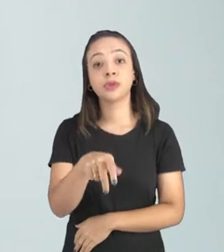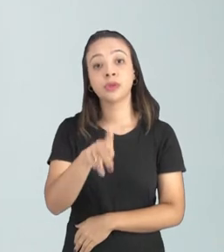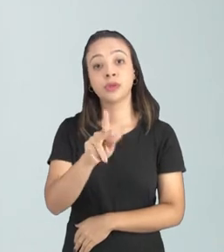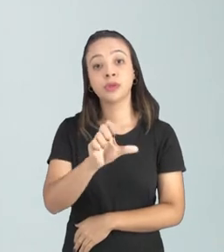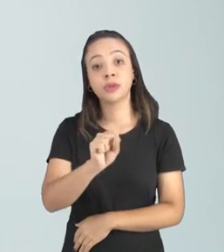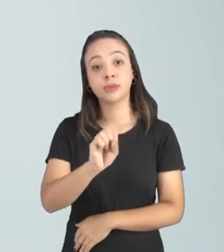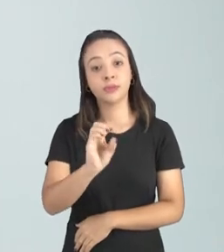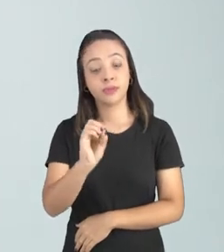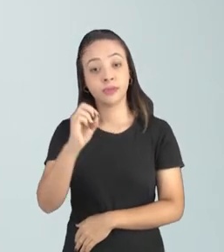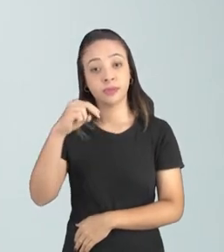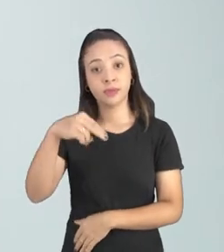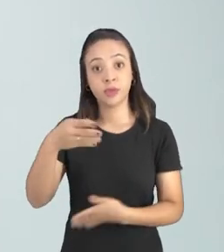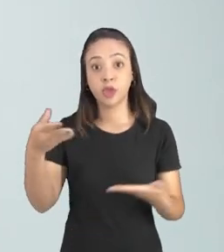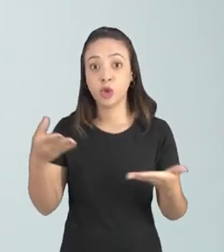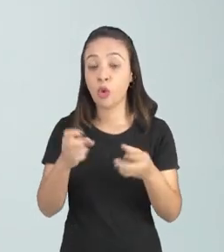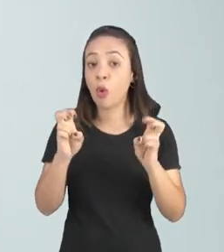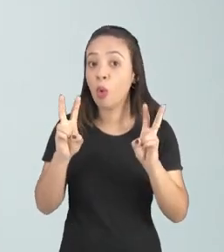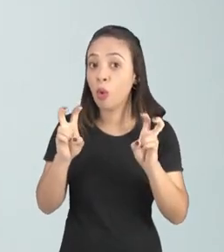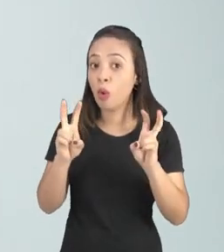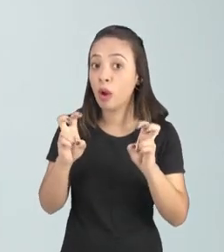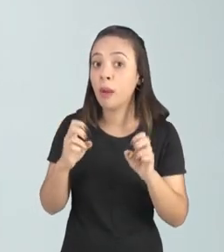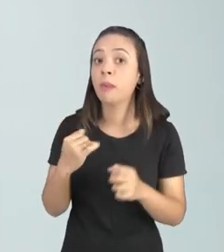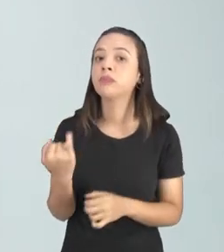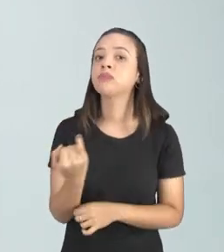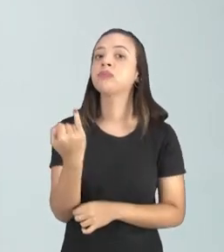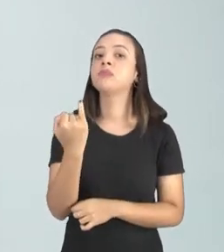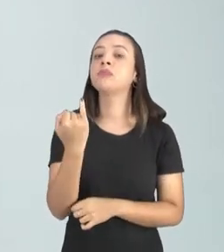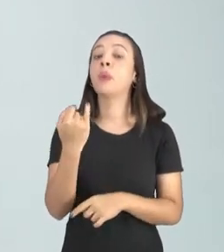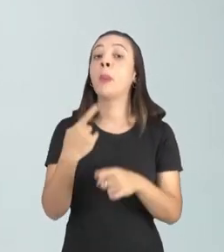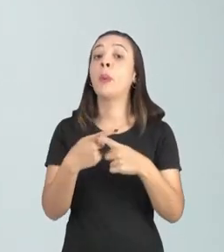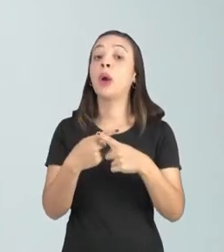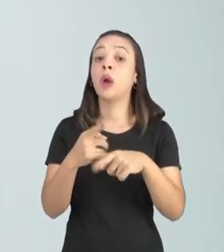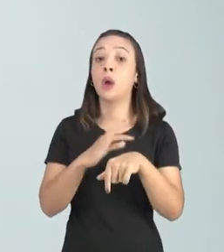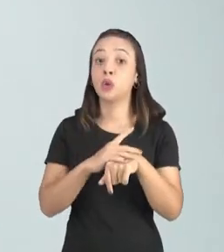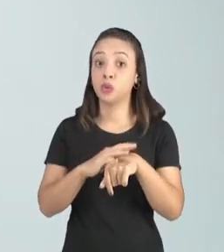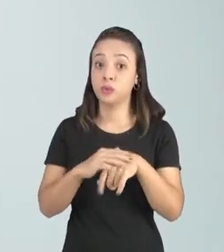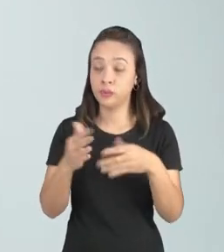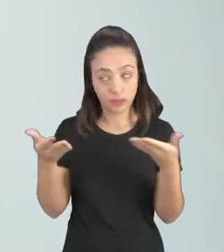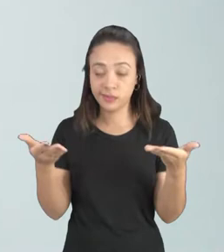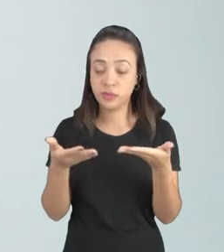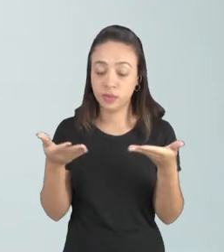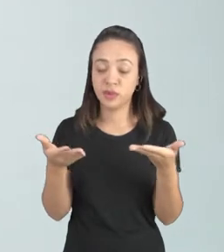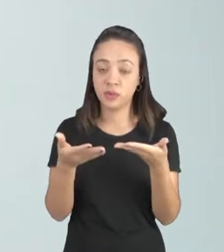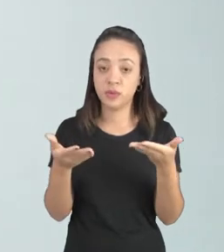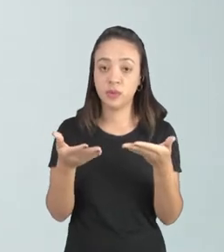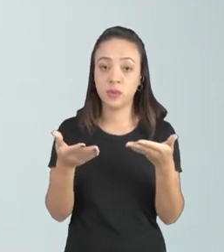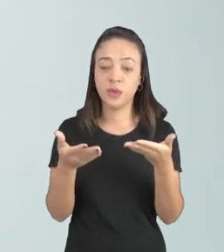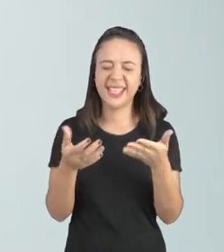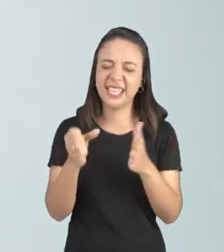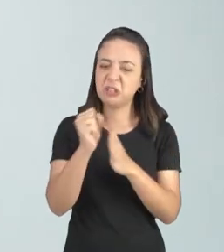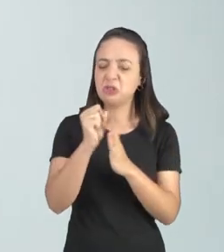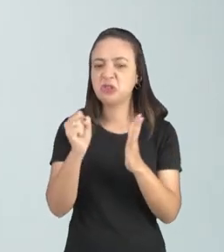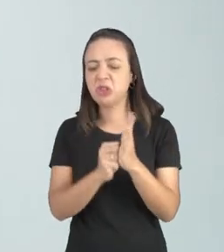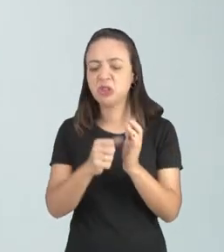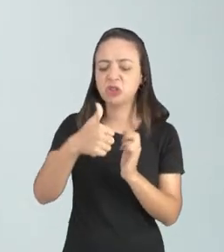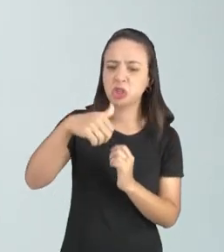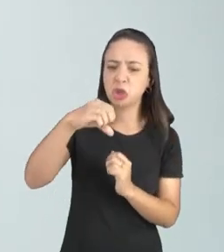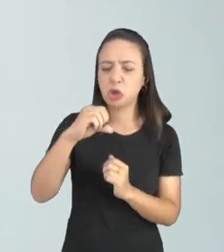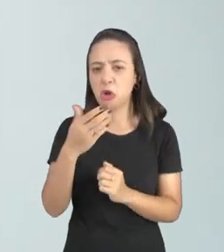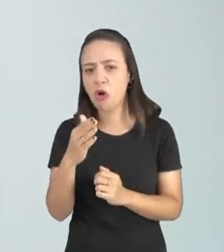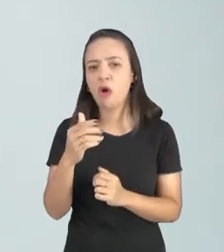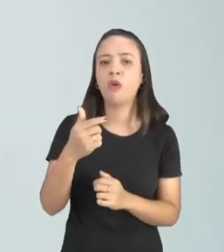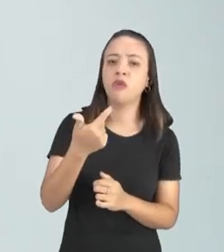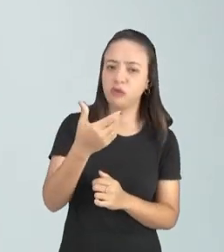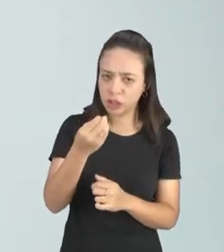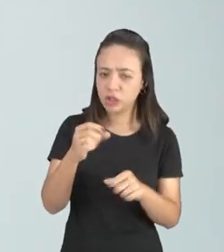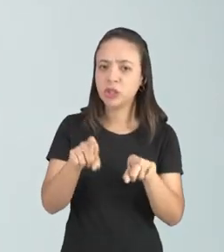tema é um tema bastante polêmico porque essa doença nós vamos tratar hoje foi considerada durante o século 19 e 20 como